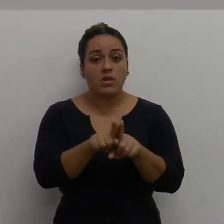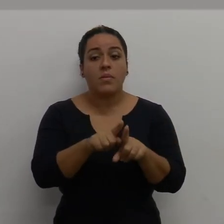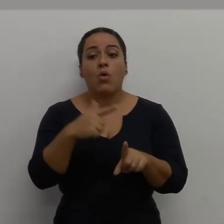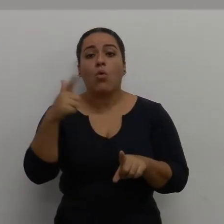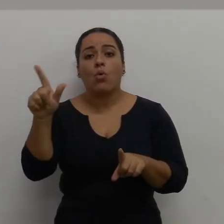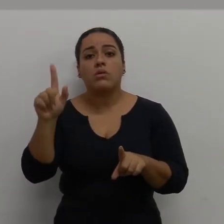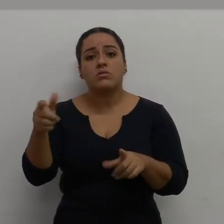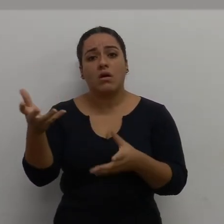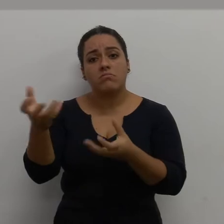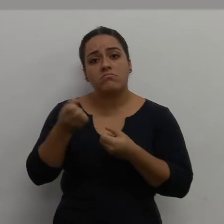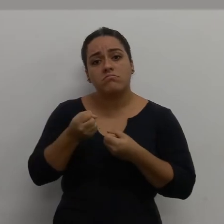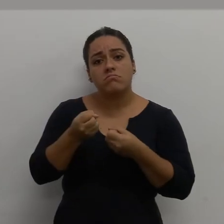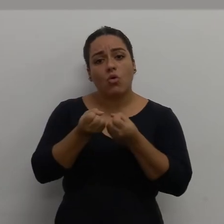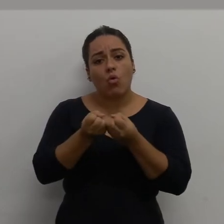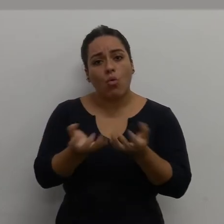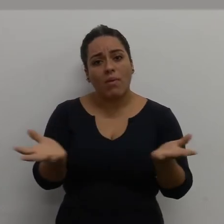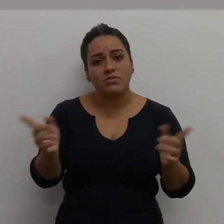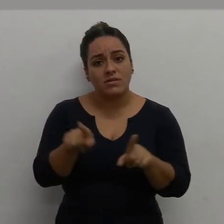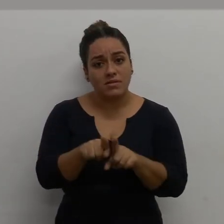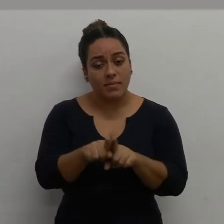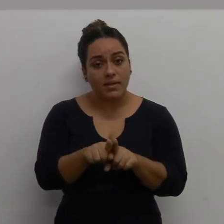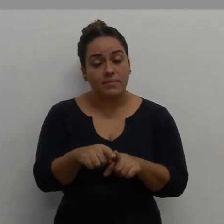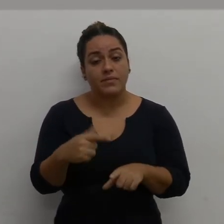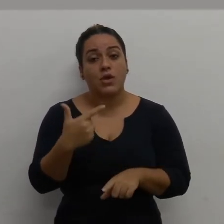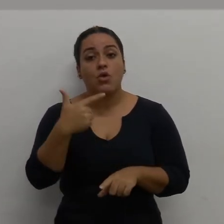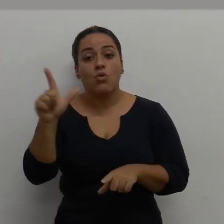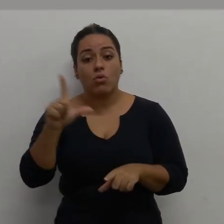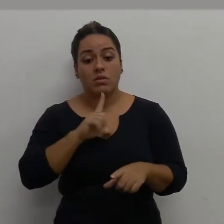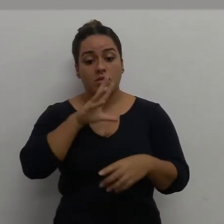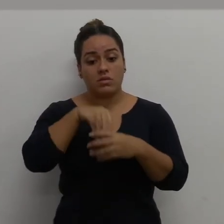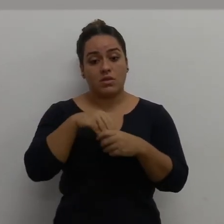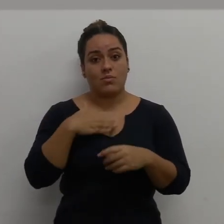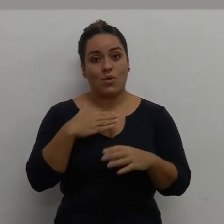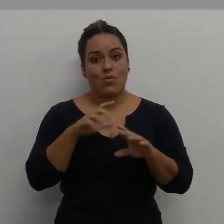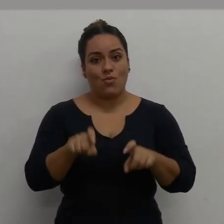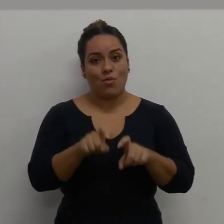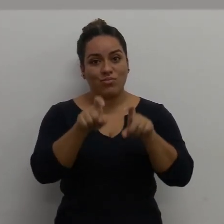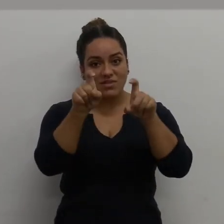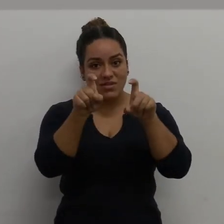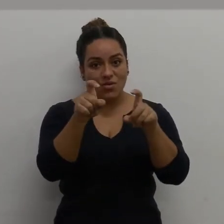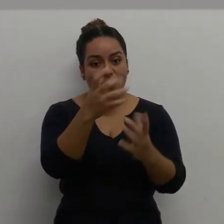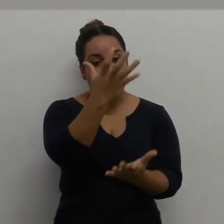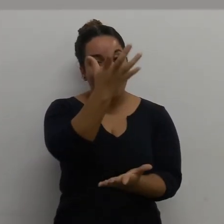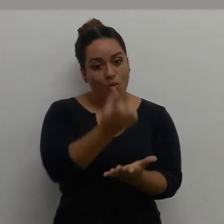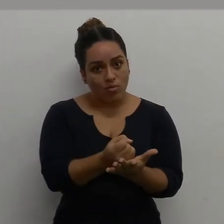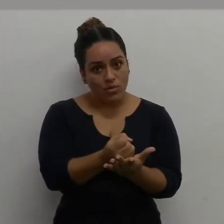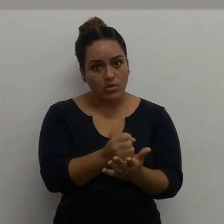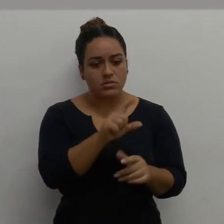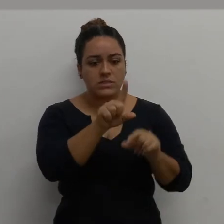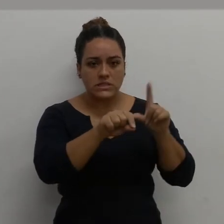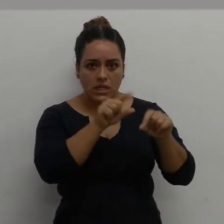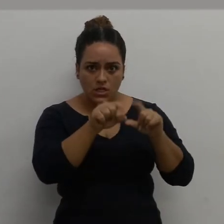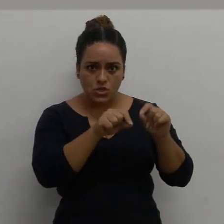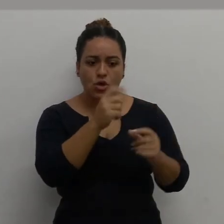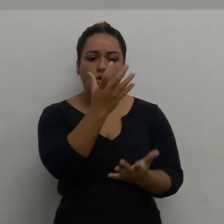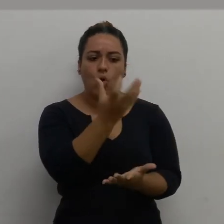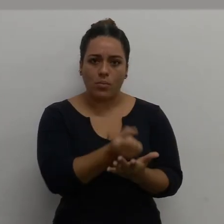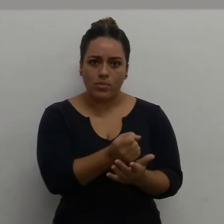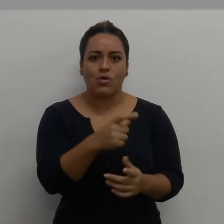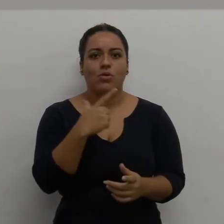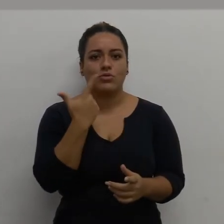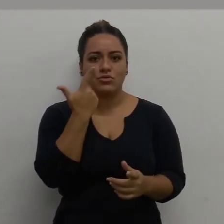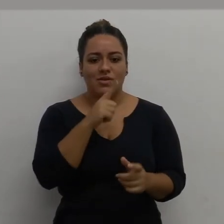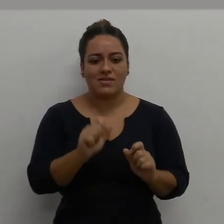aquelas que foram compartilhadas comigo, também aquelas que estão no meu computador. Preciso fazer um upload, seleciono aqui, faço um upload,